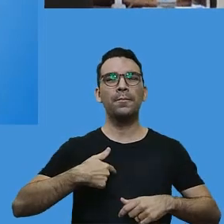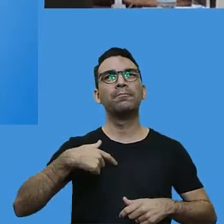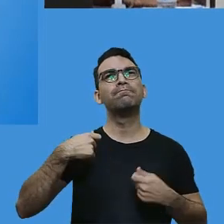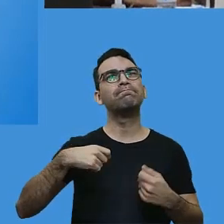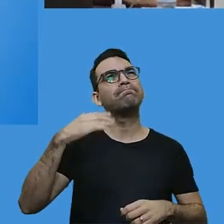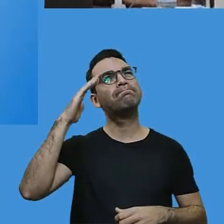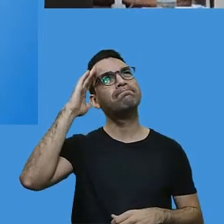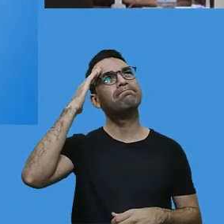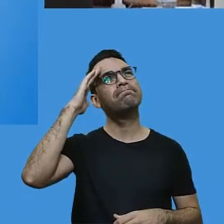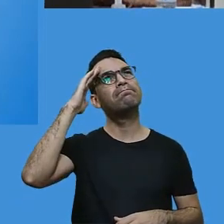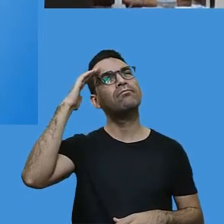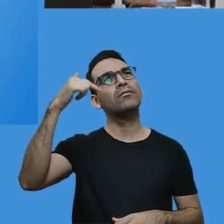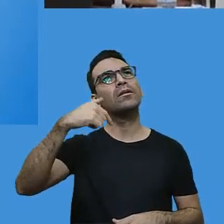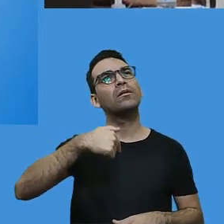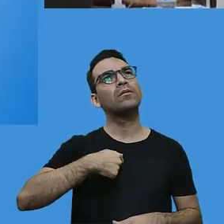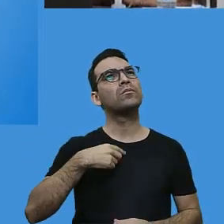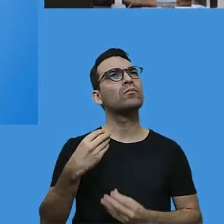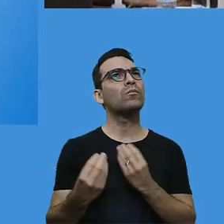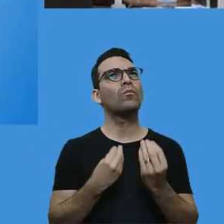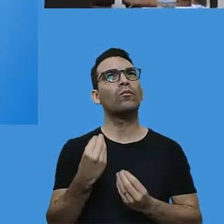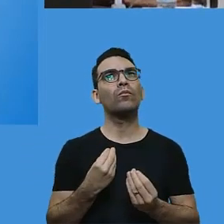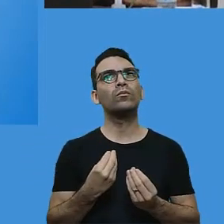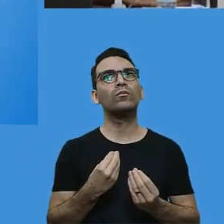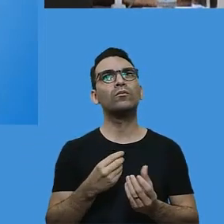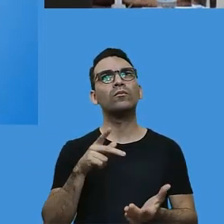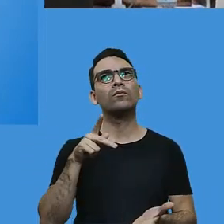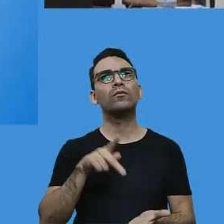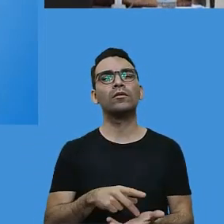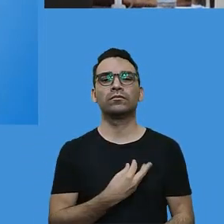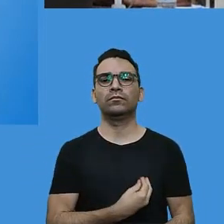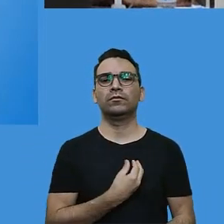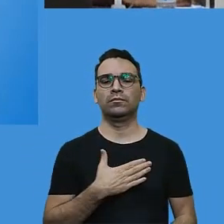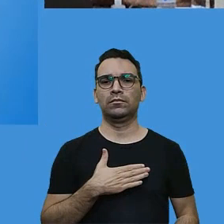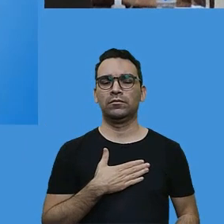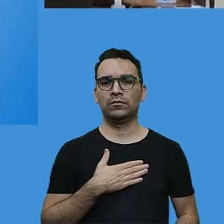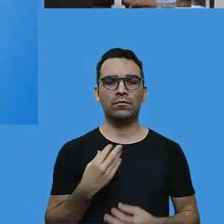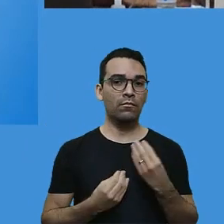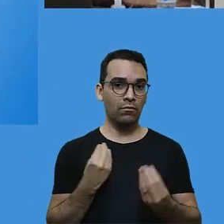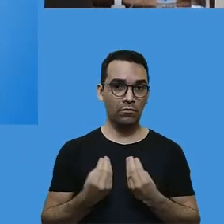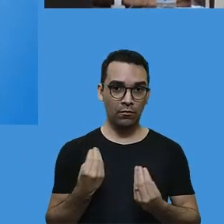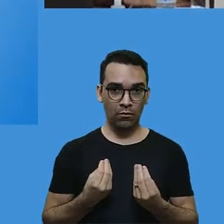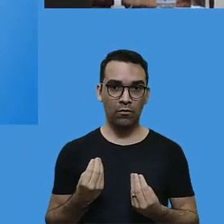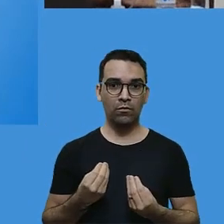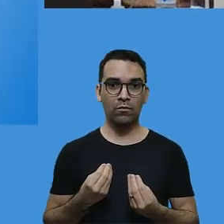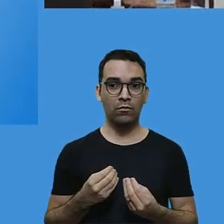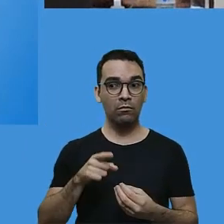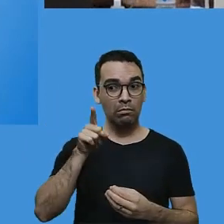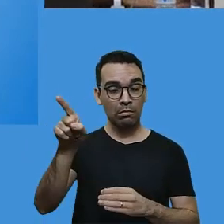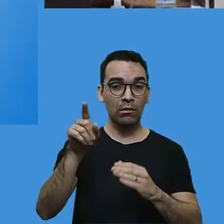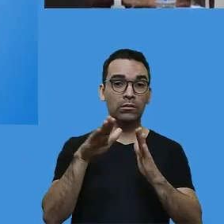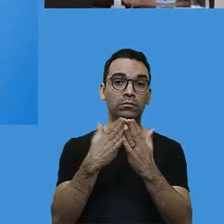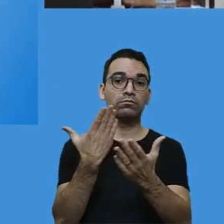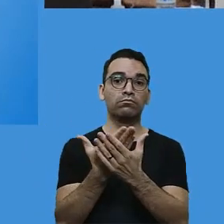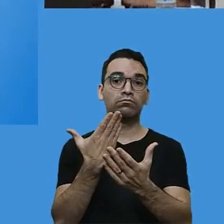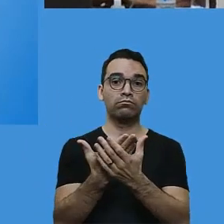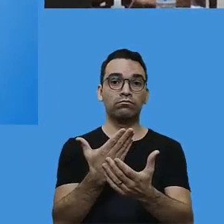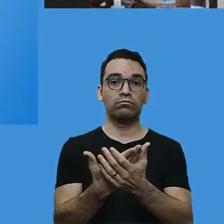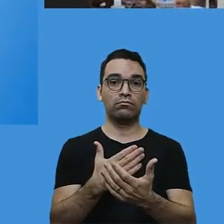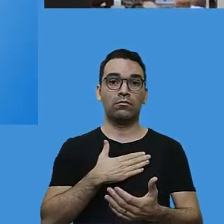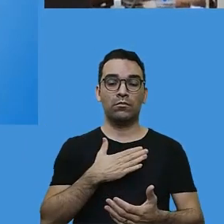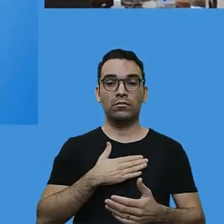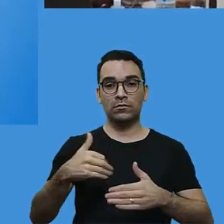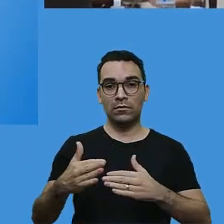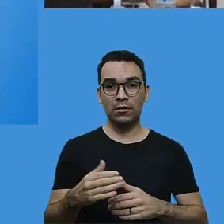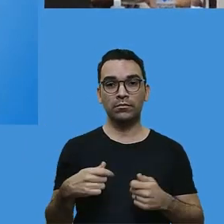a minha realidade, porque ela, a partir desse diagnóstico preciso, desse levantamento de dados consistentes, com